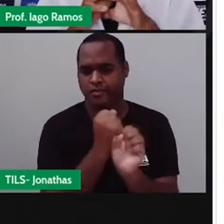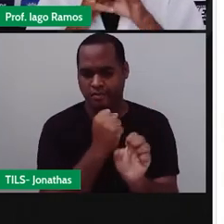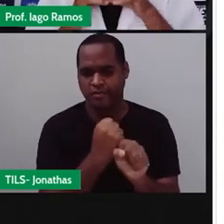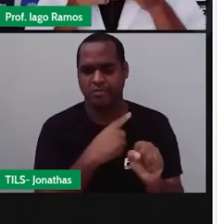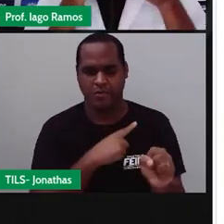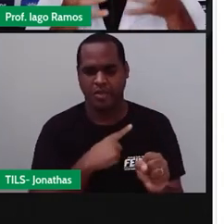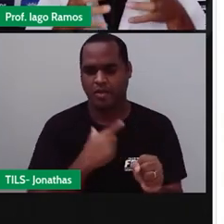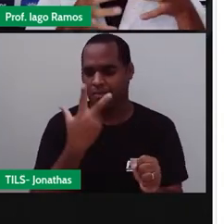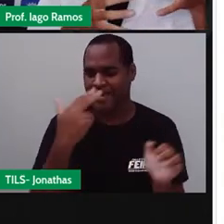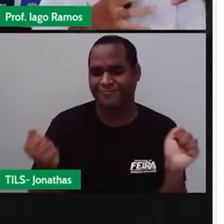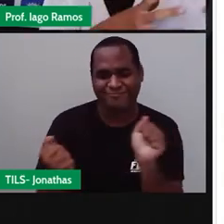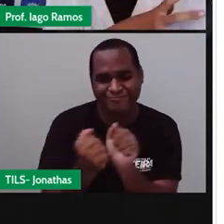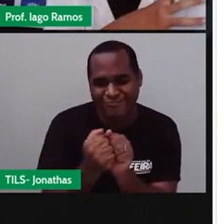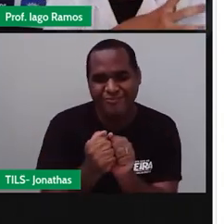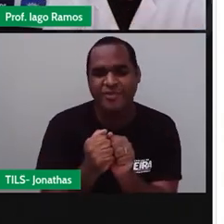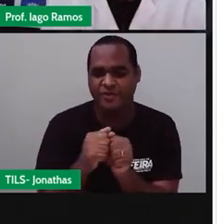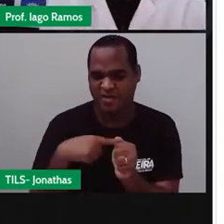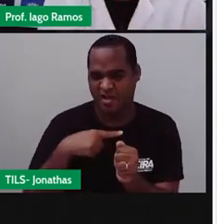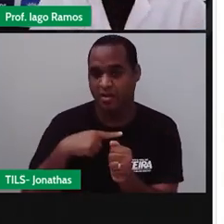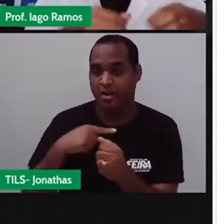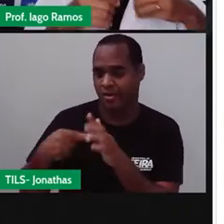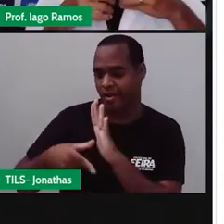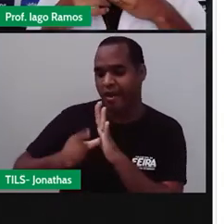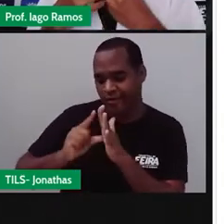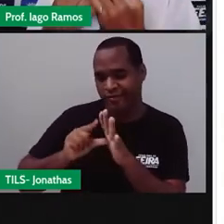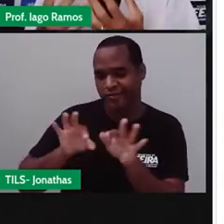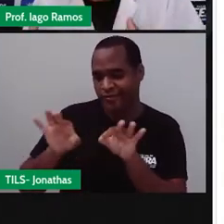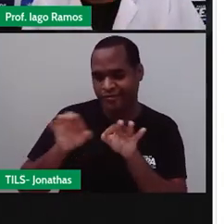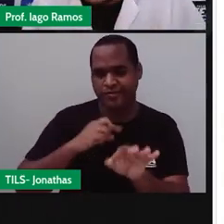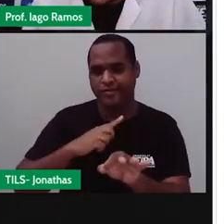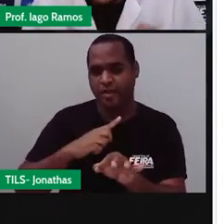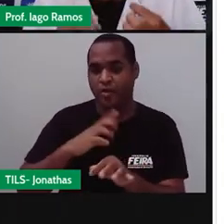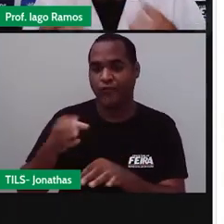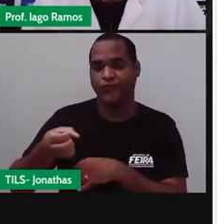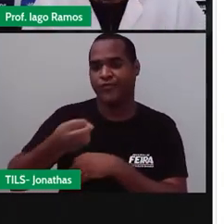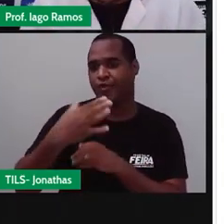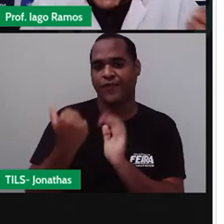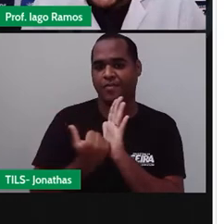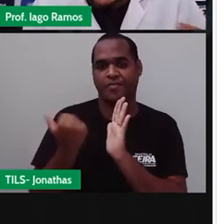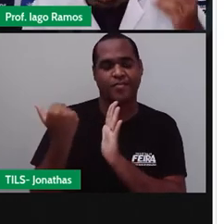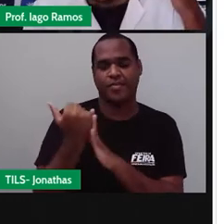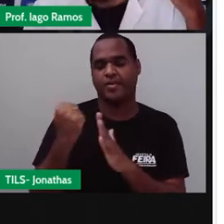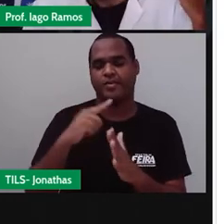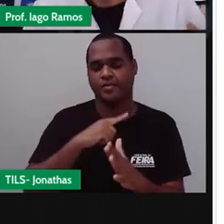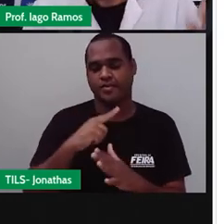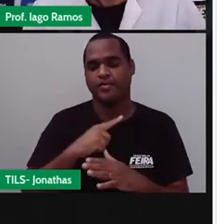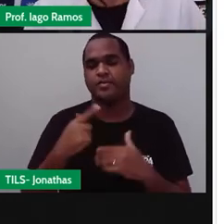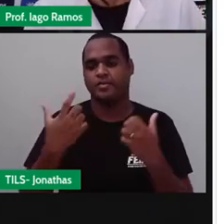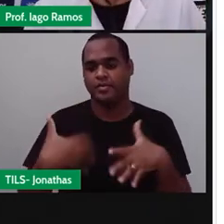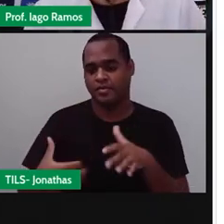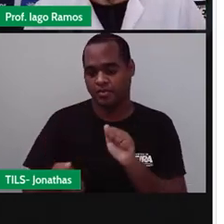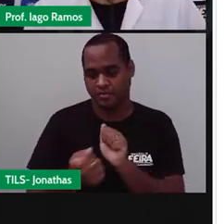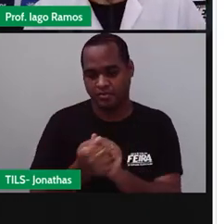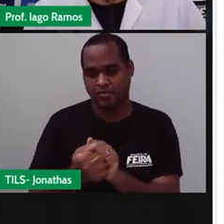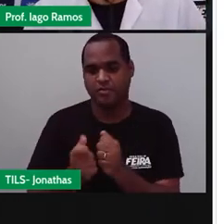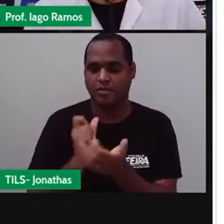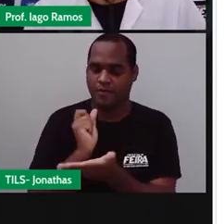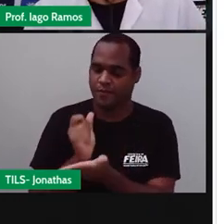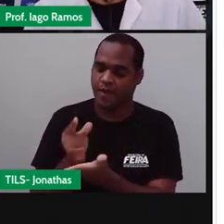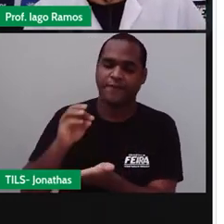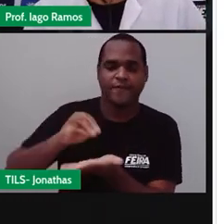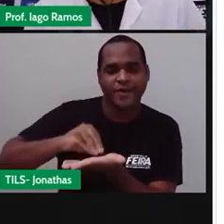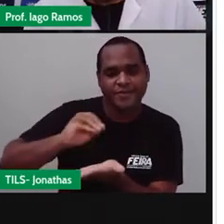Eu juntei a uma dívida que eu já tinha, uma nova dívida. Se eu juntei, se eu vou juntar essas dívidas,